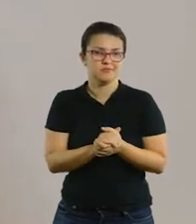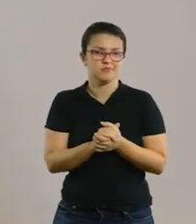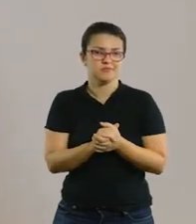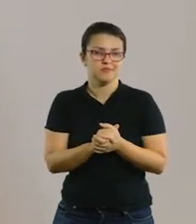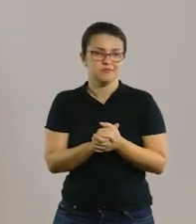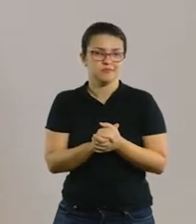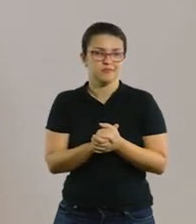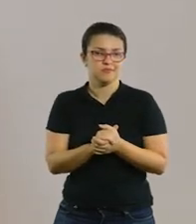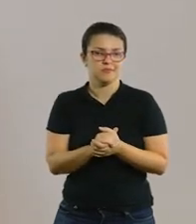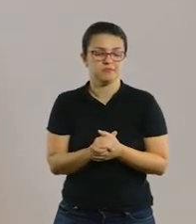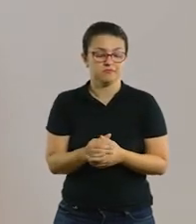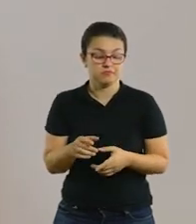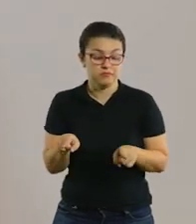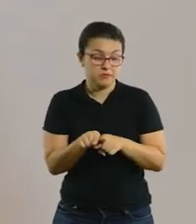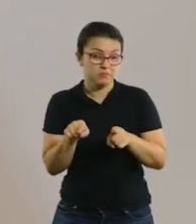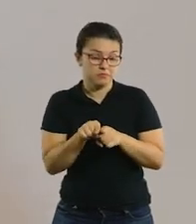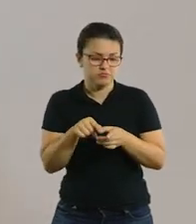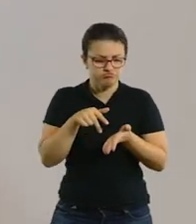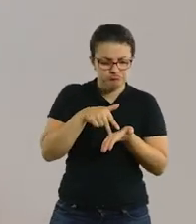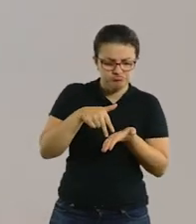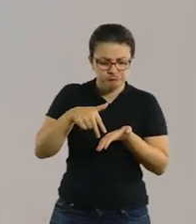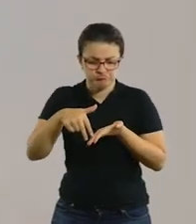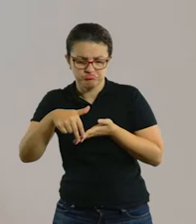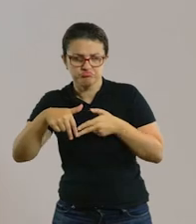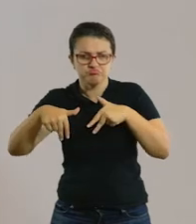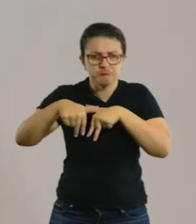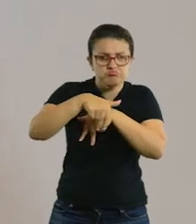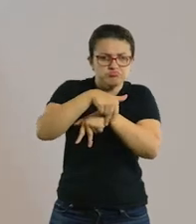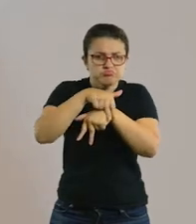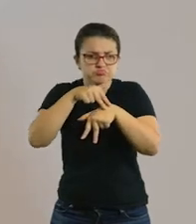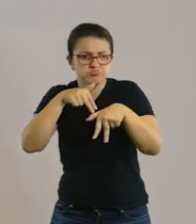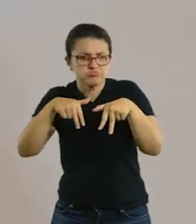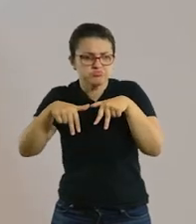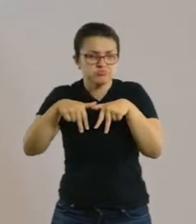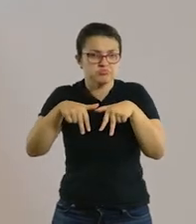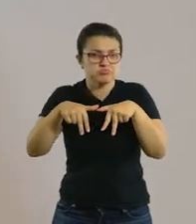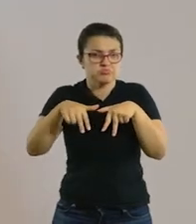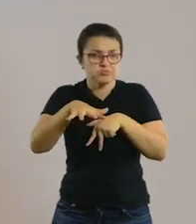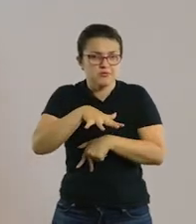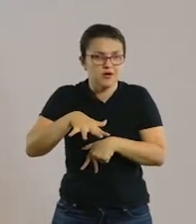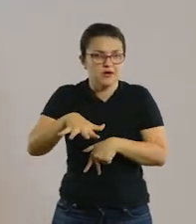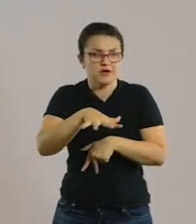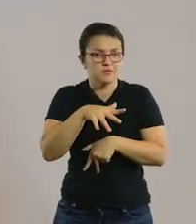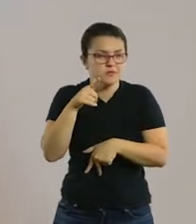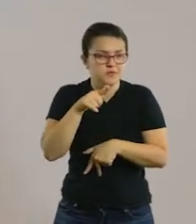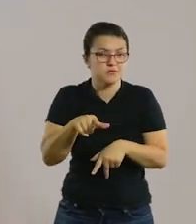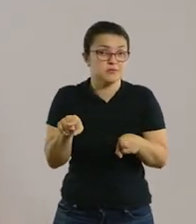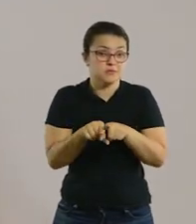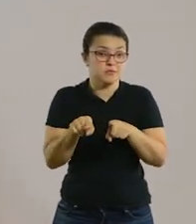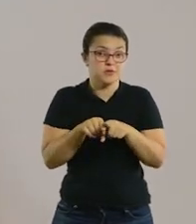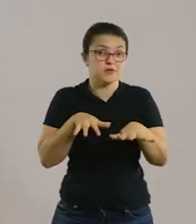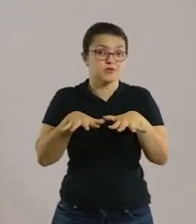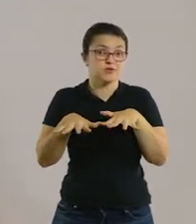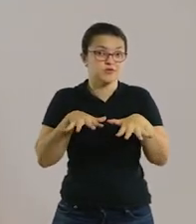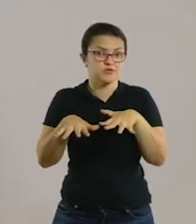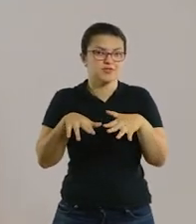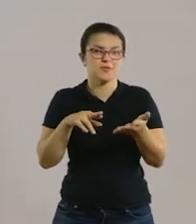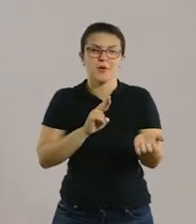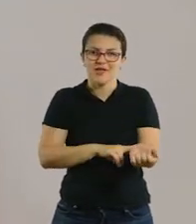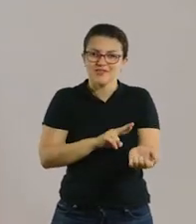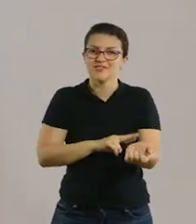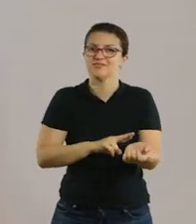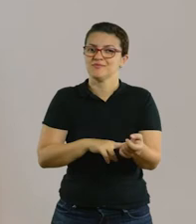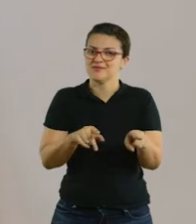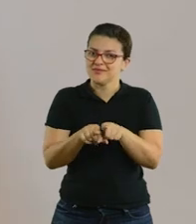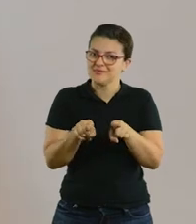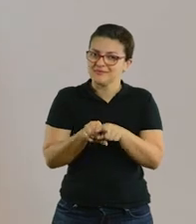ajudar ela a desenvolver noção espaço temporal, para que ela não fique trombando nos colegas. Ritmo também, que a gente vai ter que ter apoio musical, a decor da